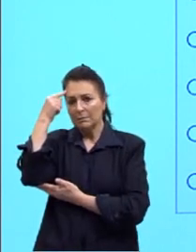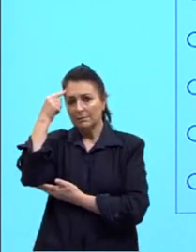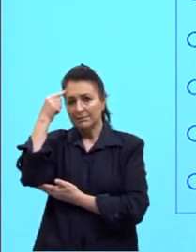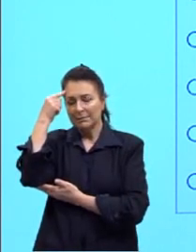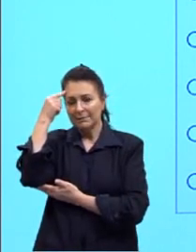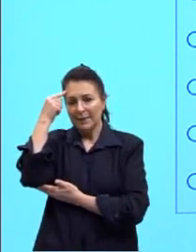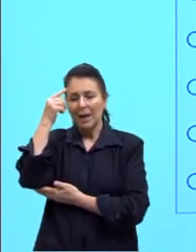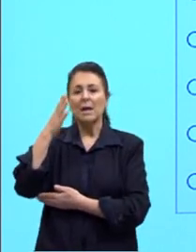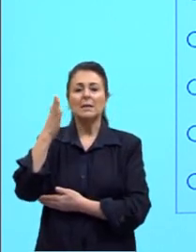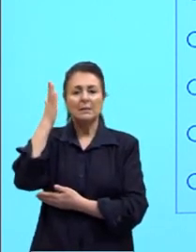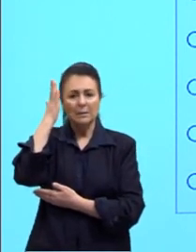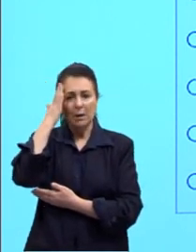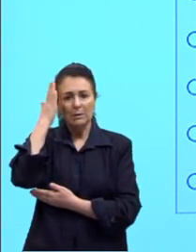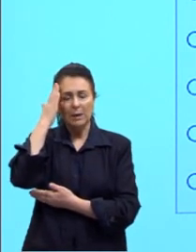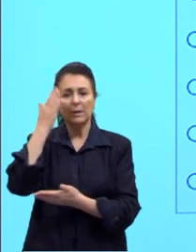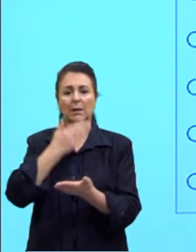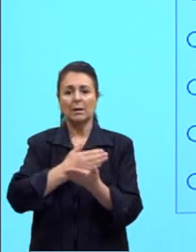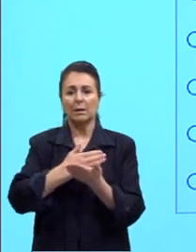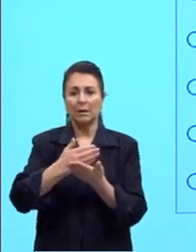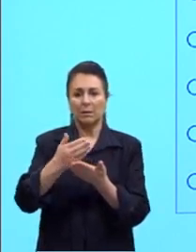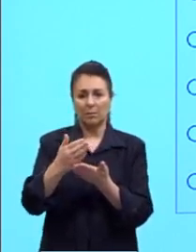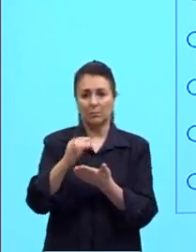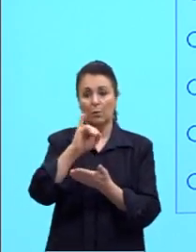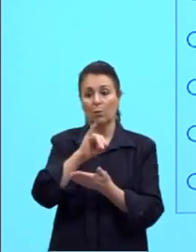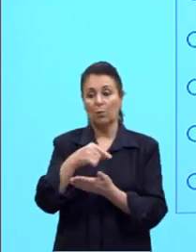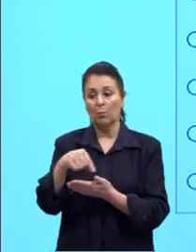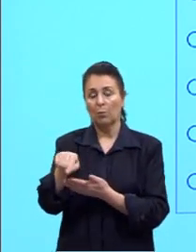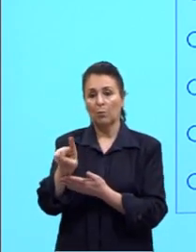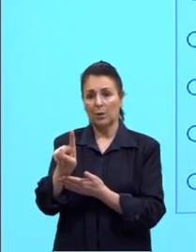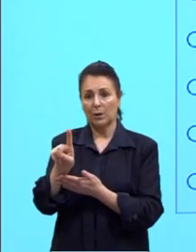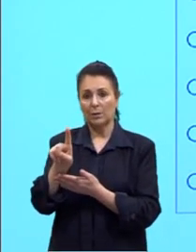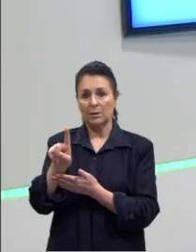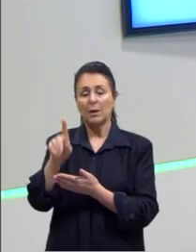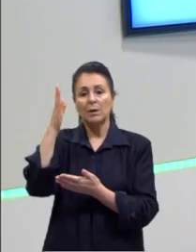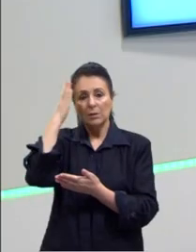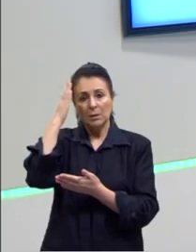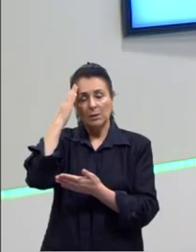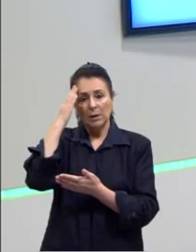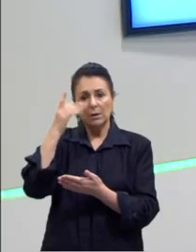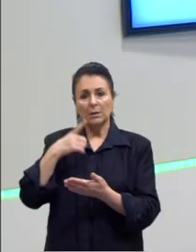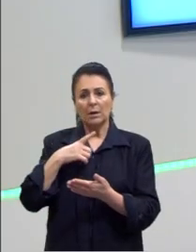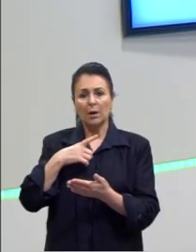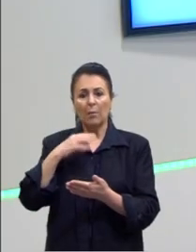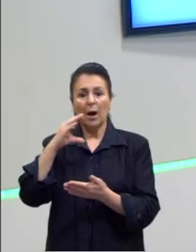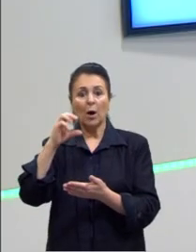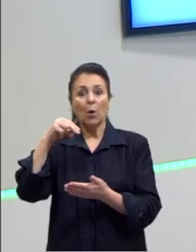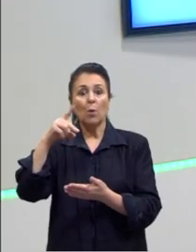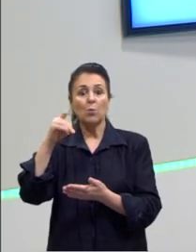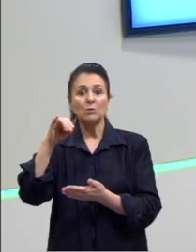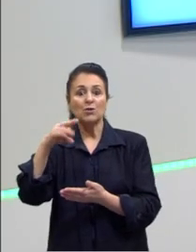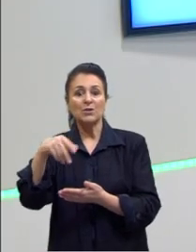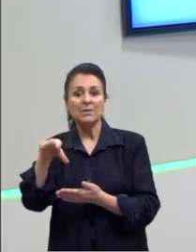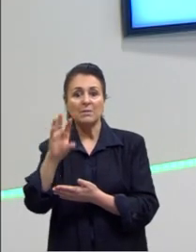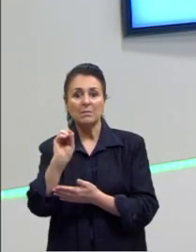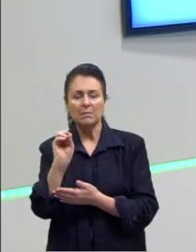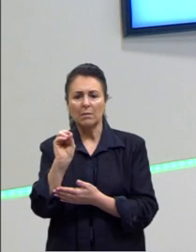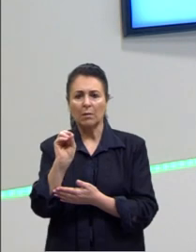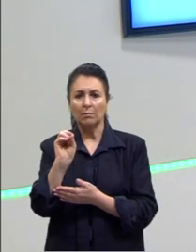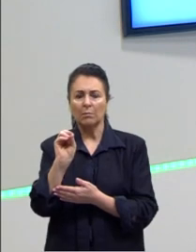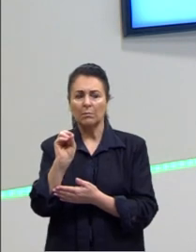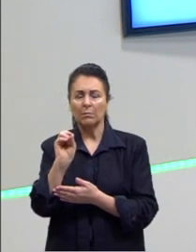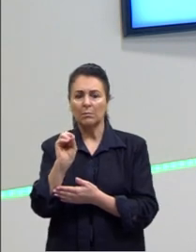Se eu sei que ela começou com o if, eu já sei que ela está estabelecendo uma condição. É muito fácil, é muito